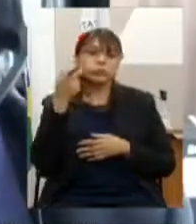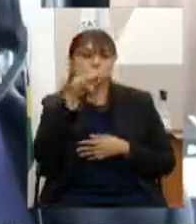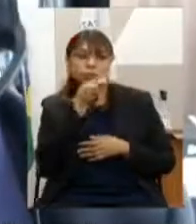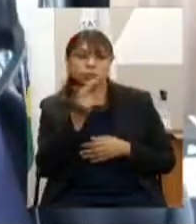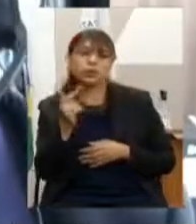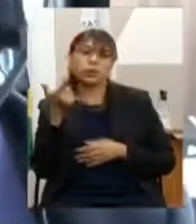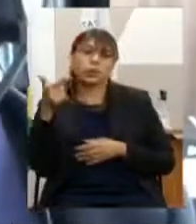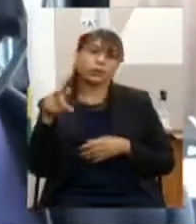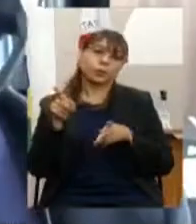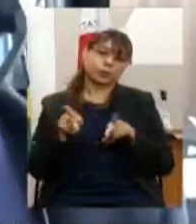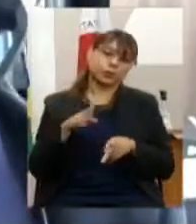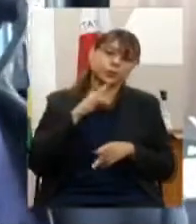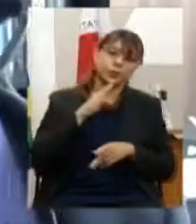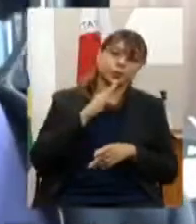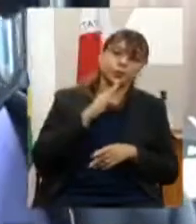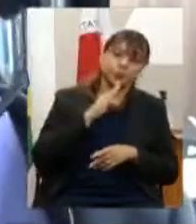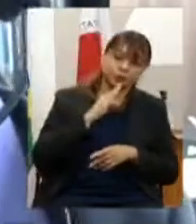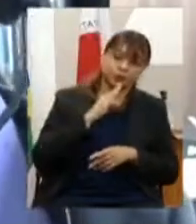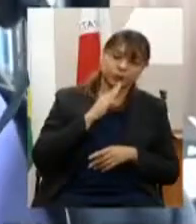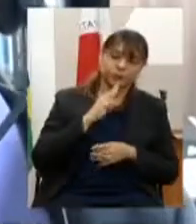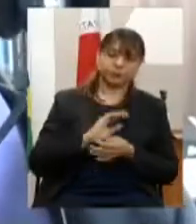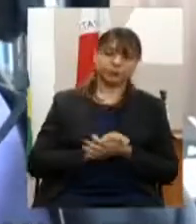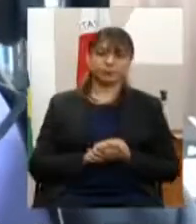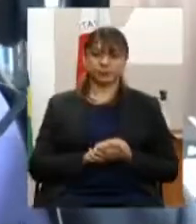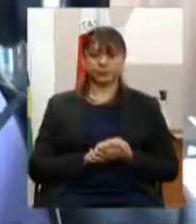e financeiras na região estadual